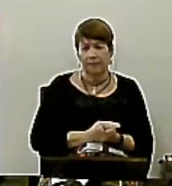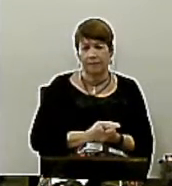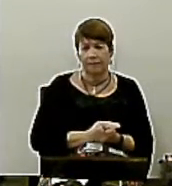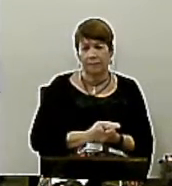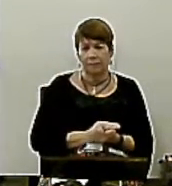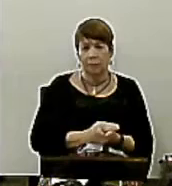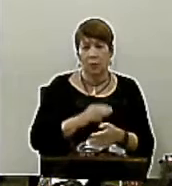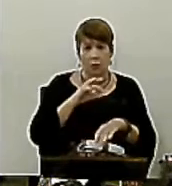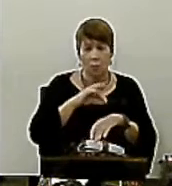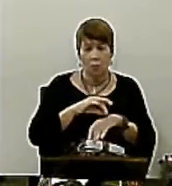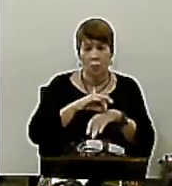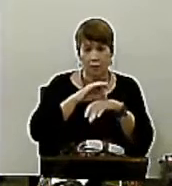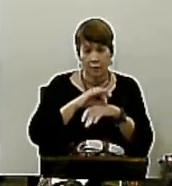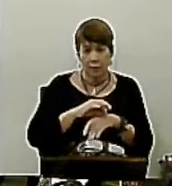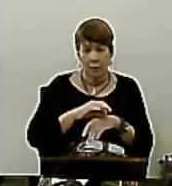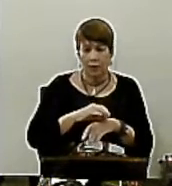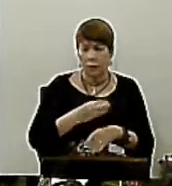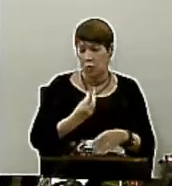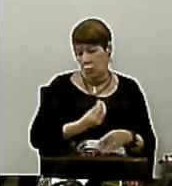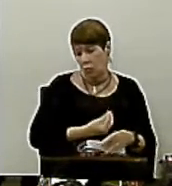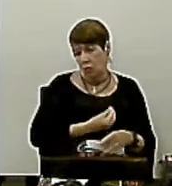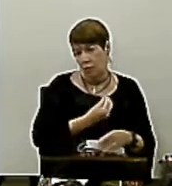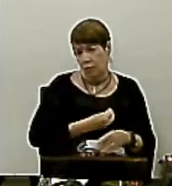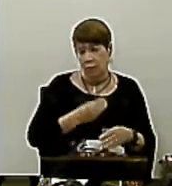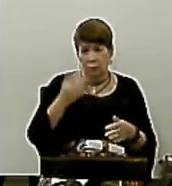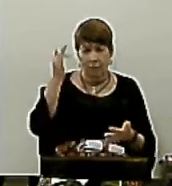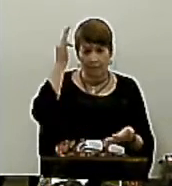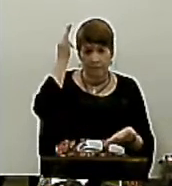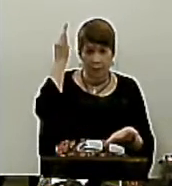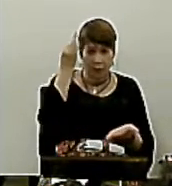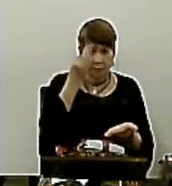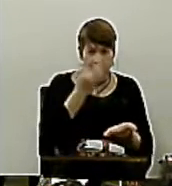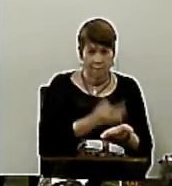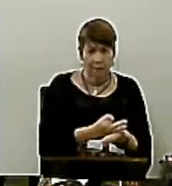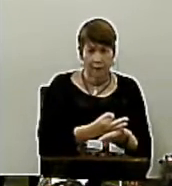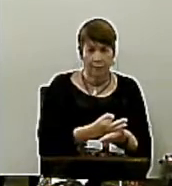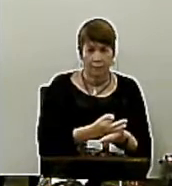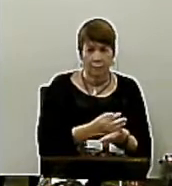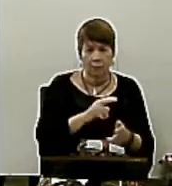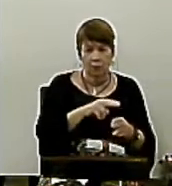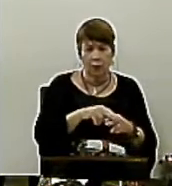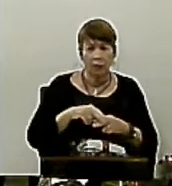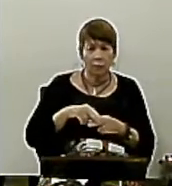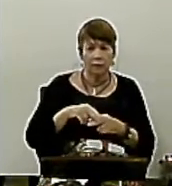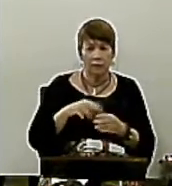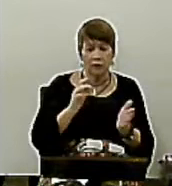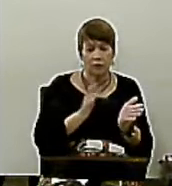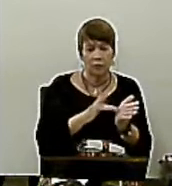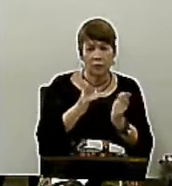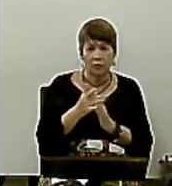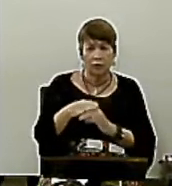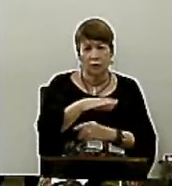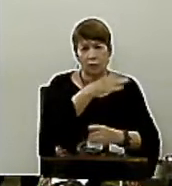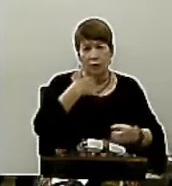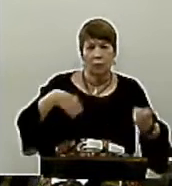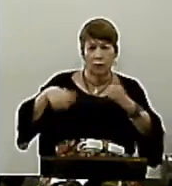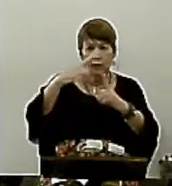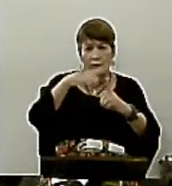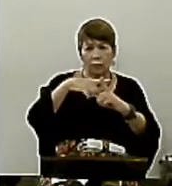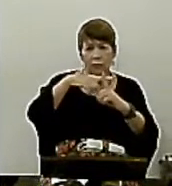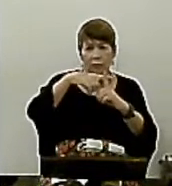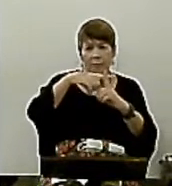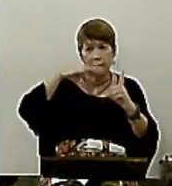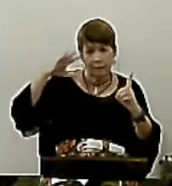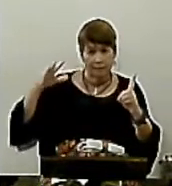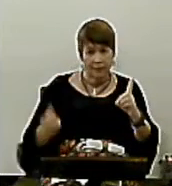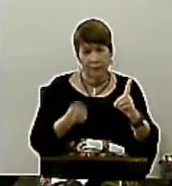tenho na minha carne, eu vivo pela fé no Filho de Deus que me amou e se entregou por mim naquela cruz